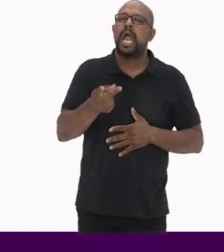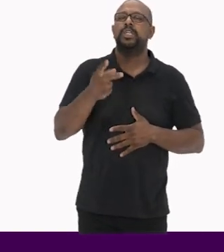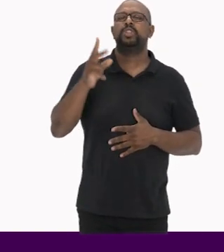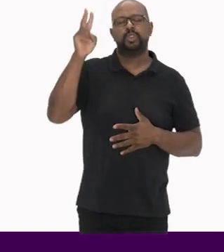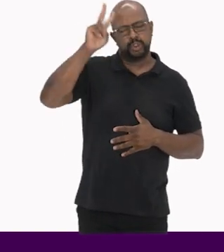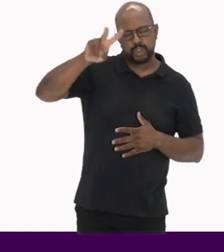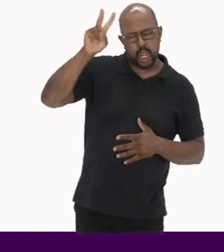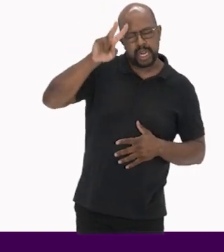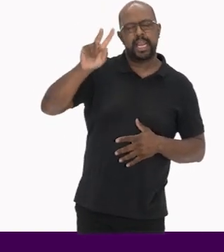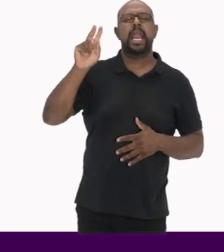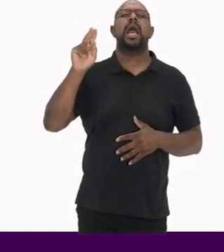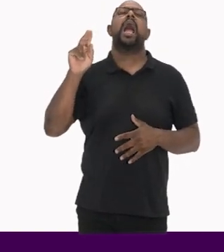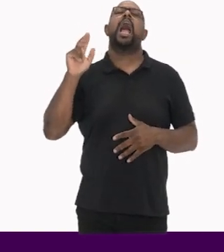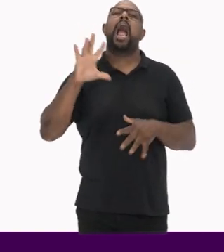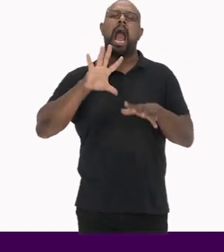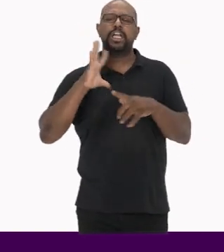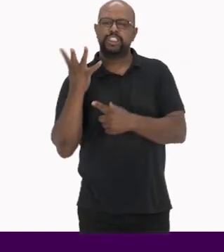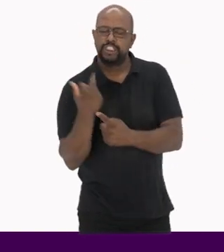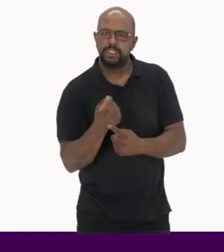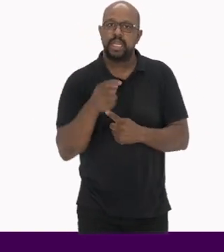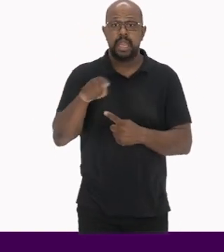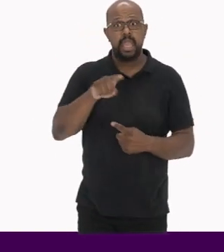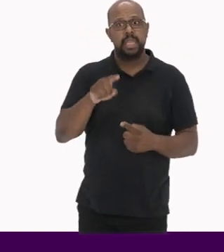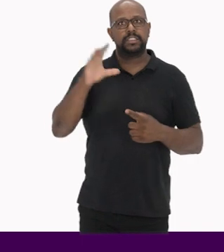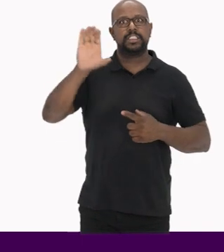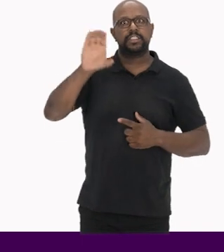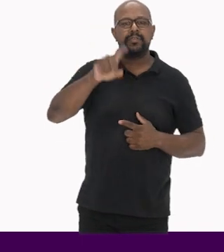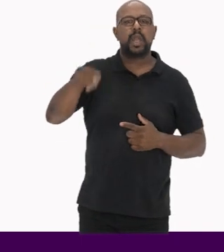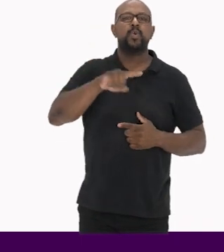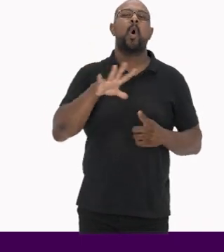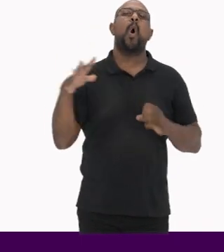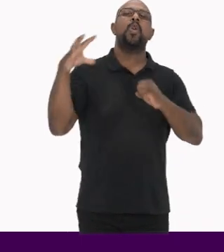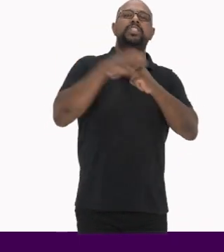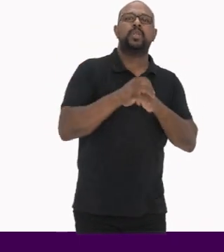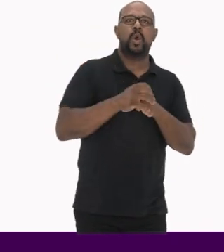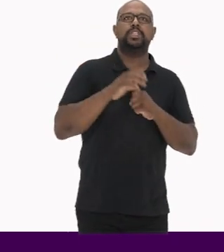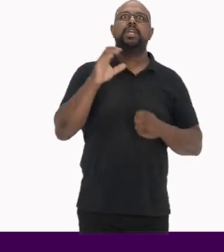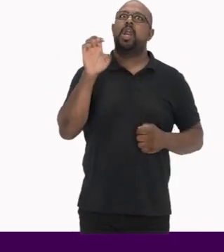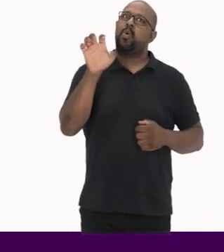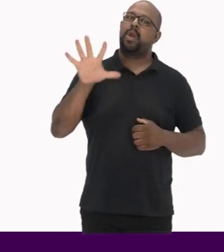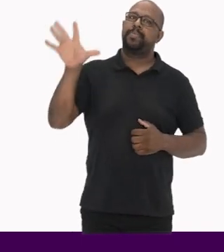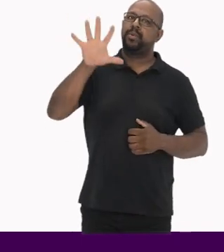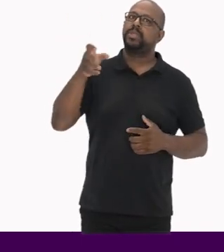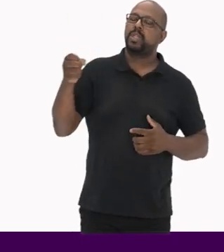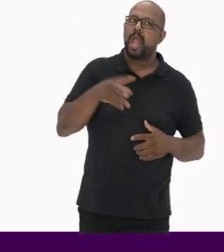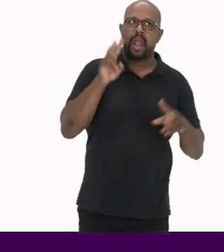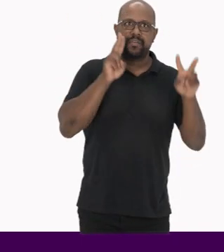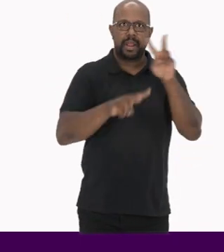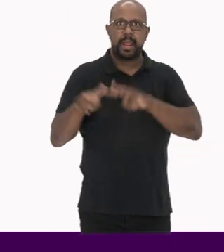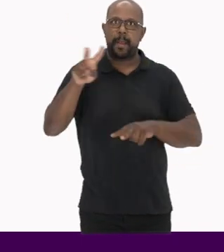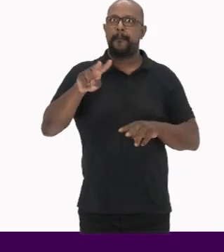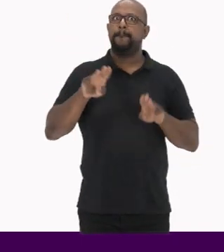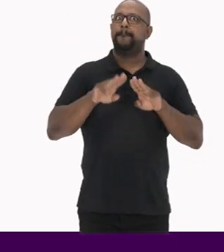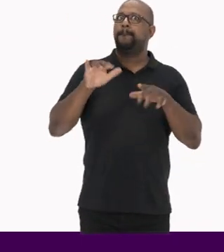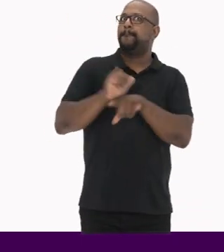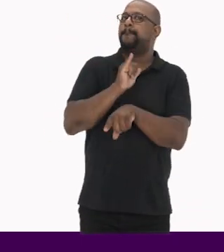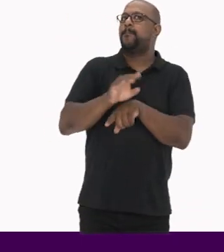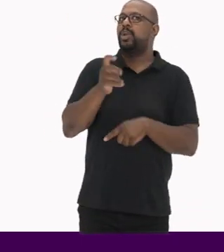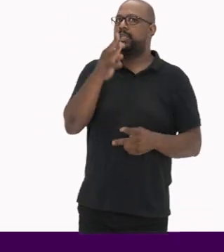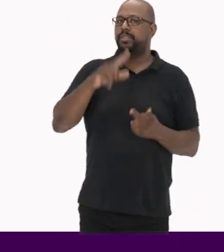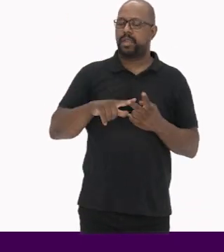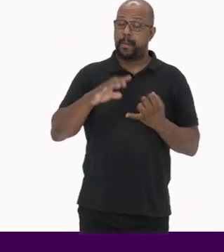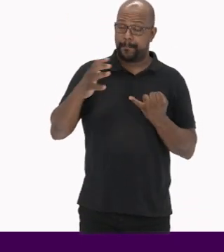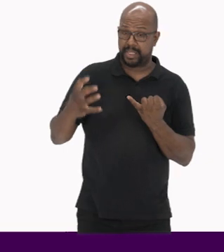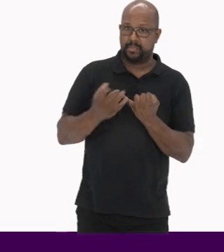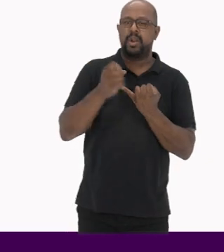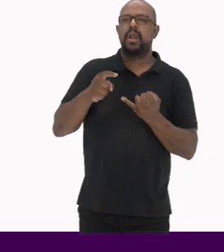histórica, artística e científica dos colonizadores europeus E as suas novas leituras modernistas O termo patrimônio ficou